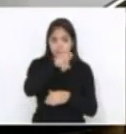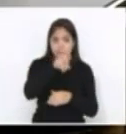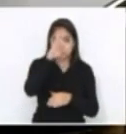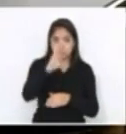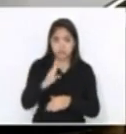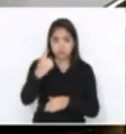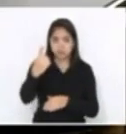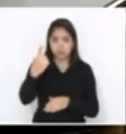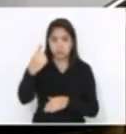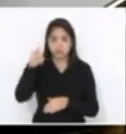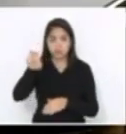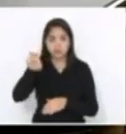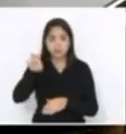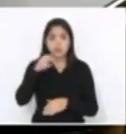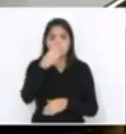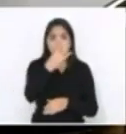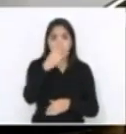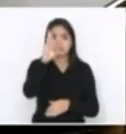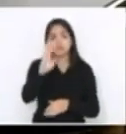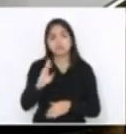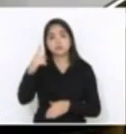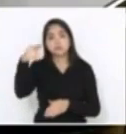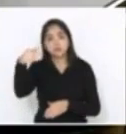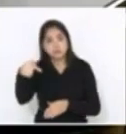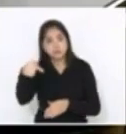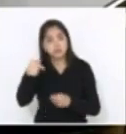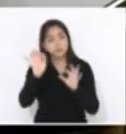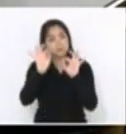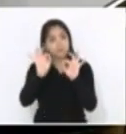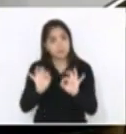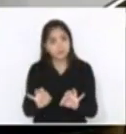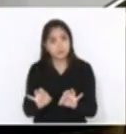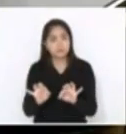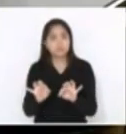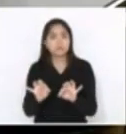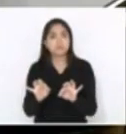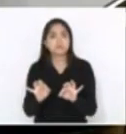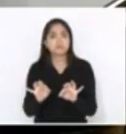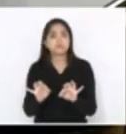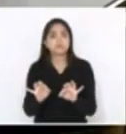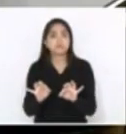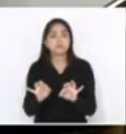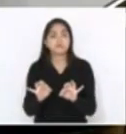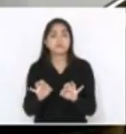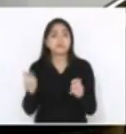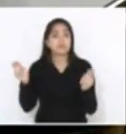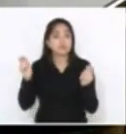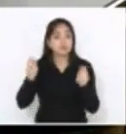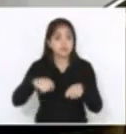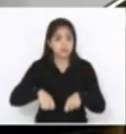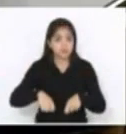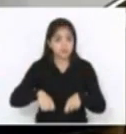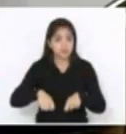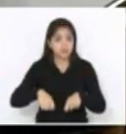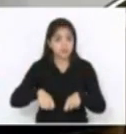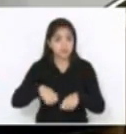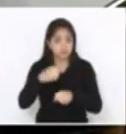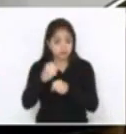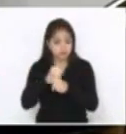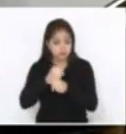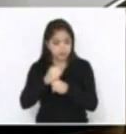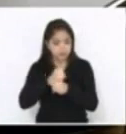e a 3 de 2017, certamente nos dará, nos próximos anos,